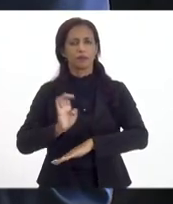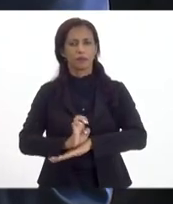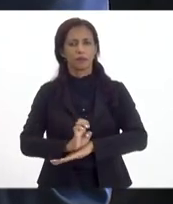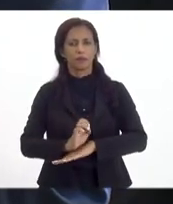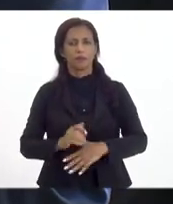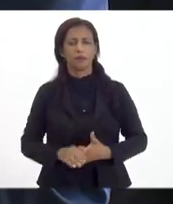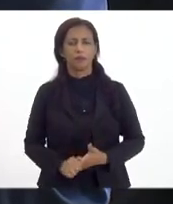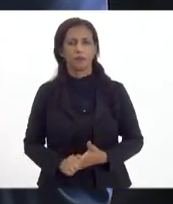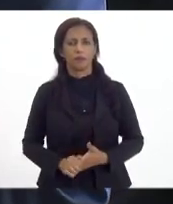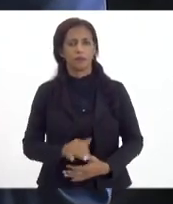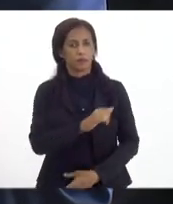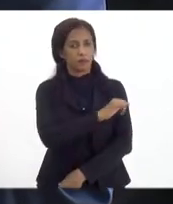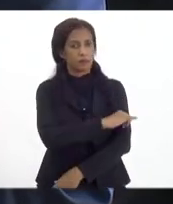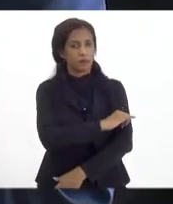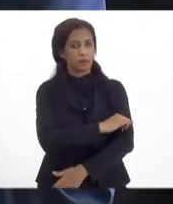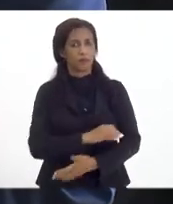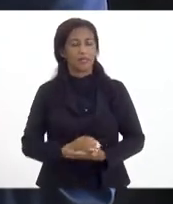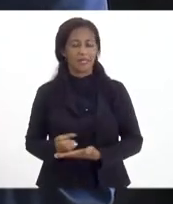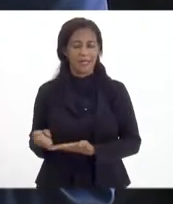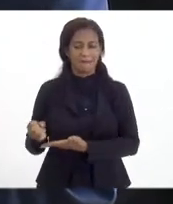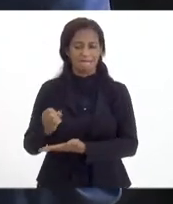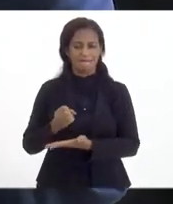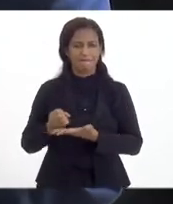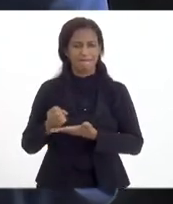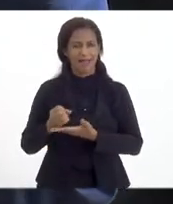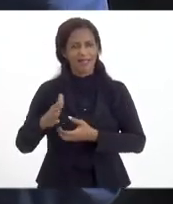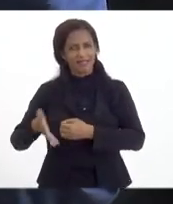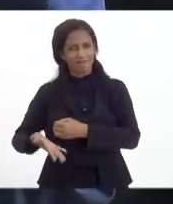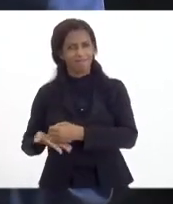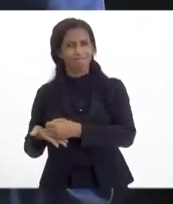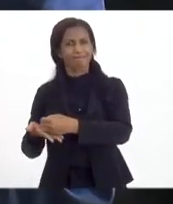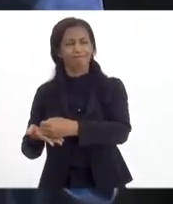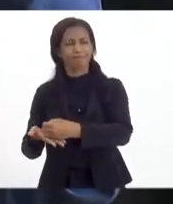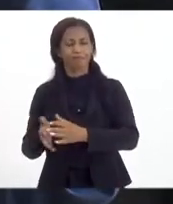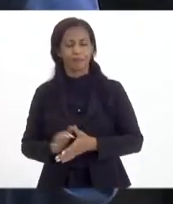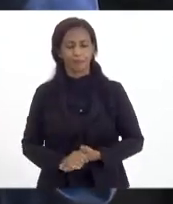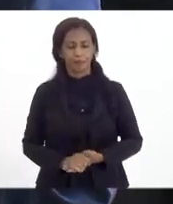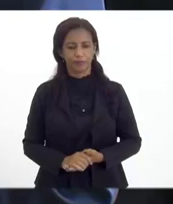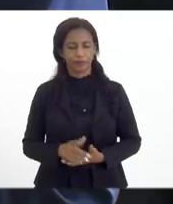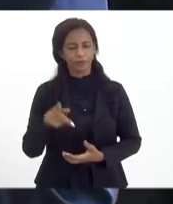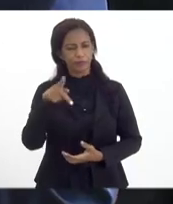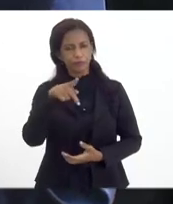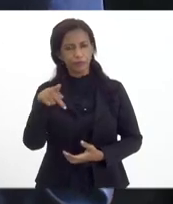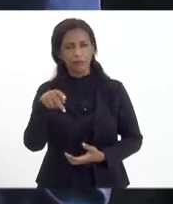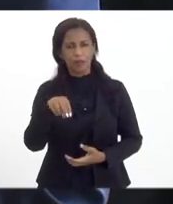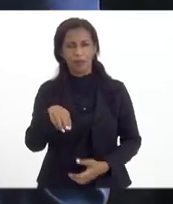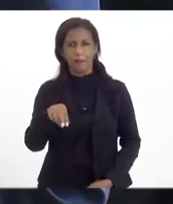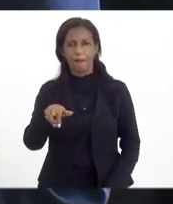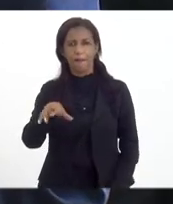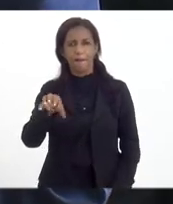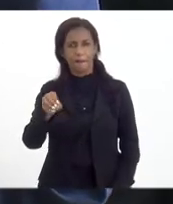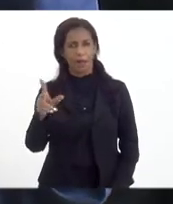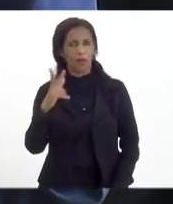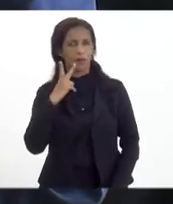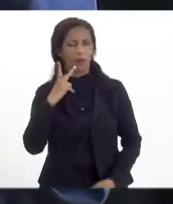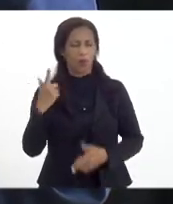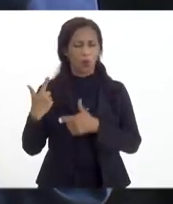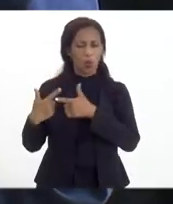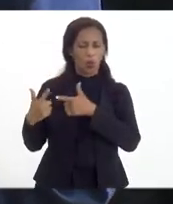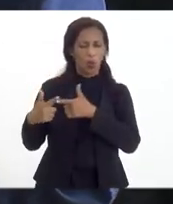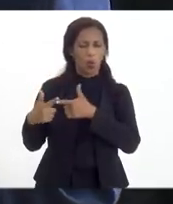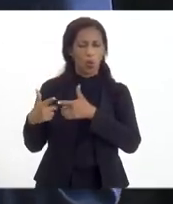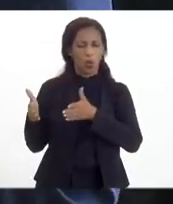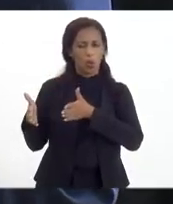do Rio de Janeiro em bases sustentáveis. O professor Mauro colocou o problema da Rota